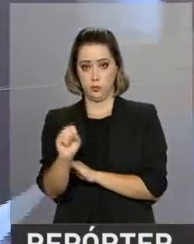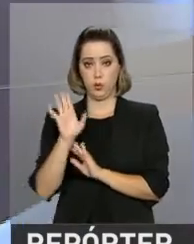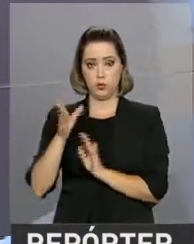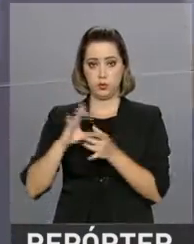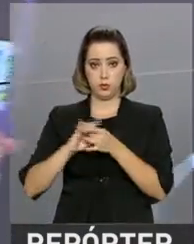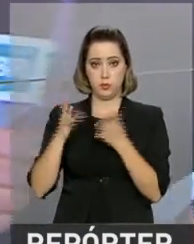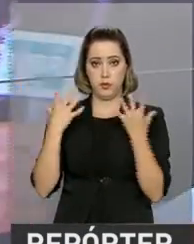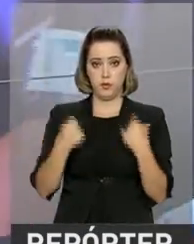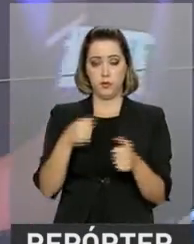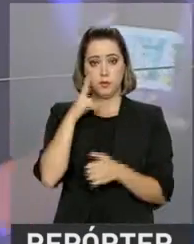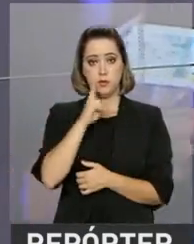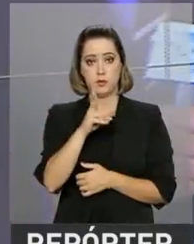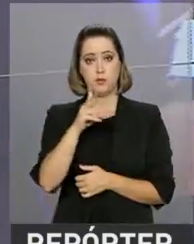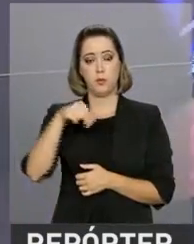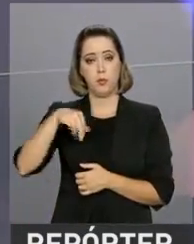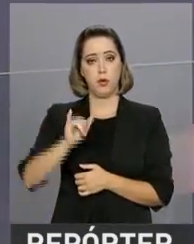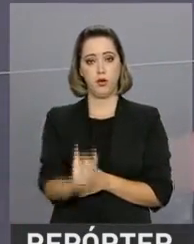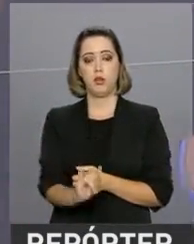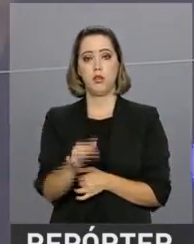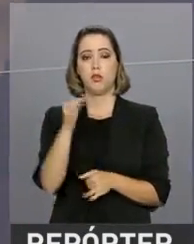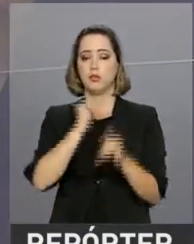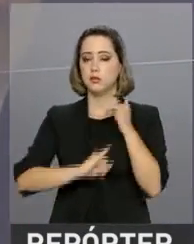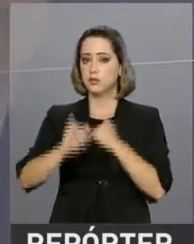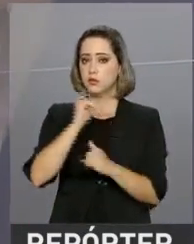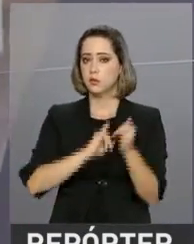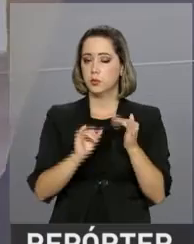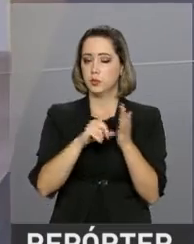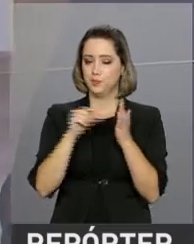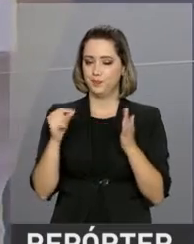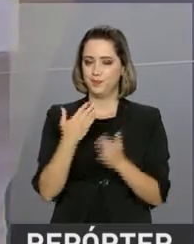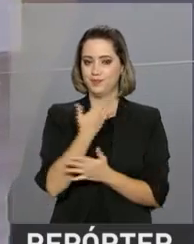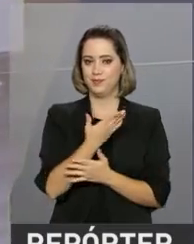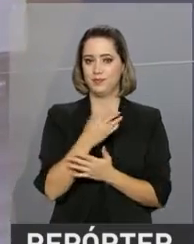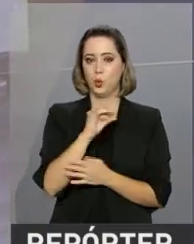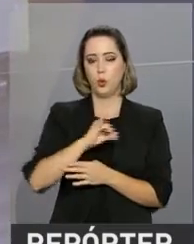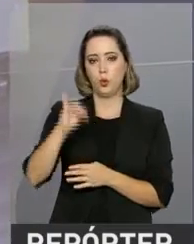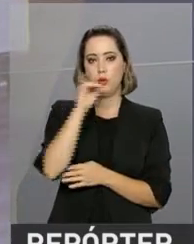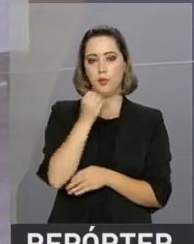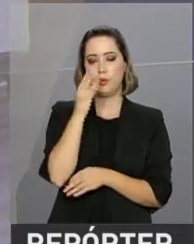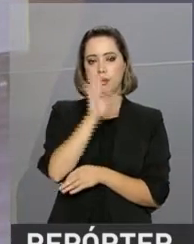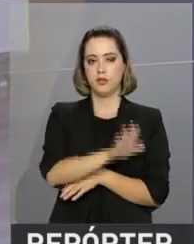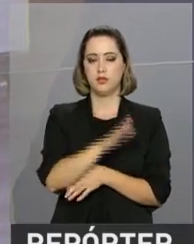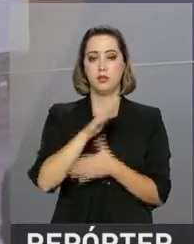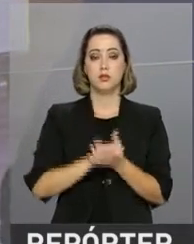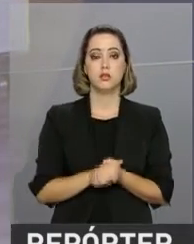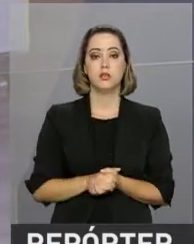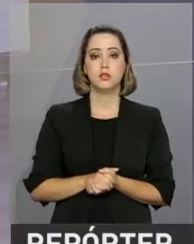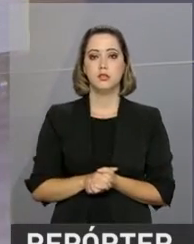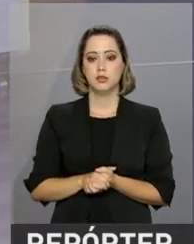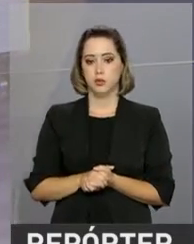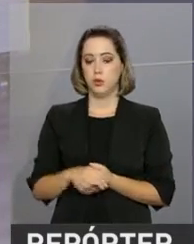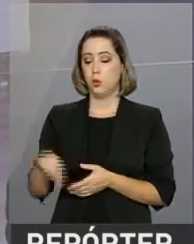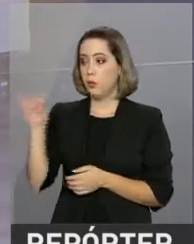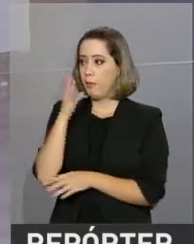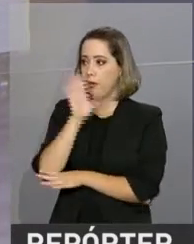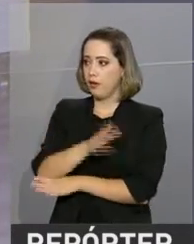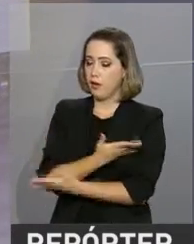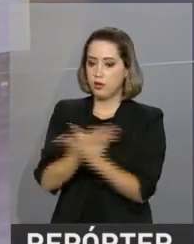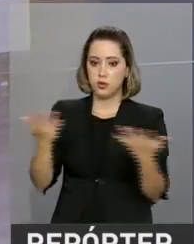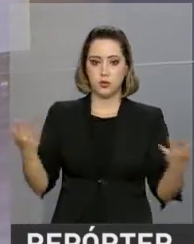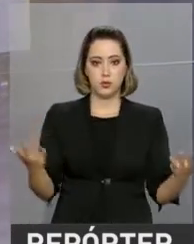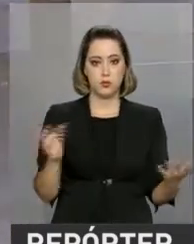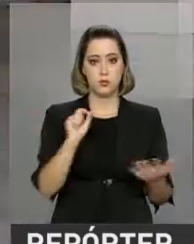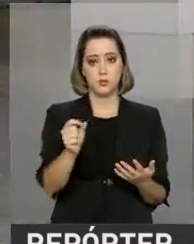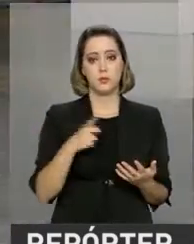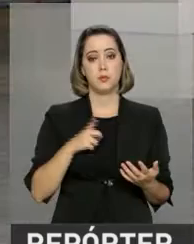do Planalto conversar com o repórter Ney Pereira, que tem as informações para a gente. Olá, Ney. Boa tarde para você. Boa tarde, Roberto. Boa tarde a